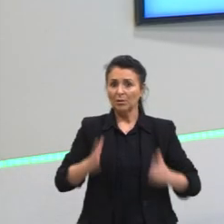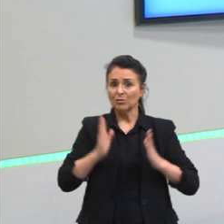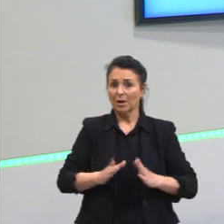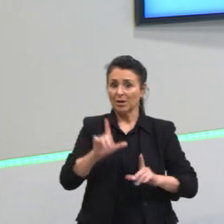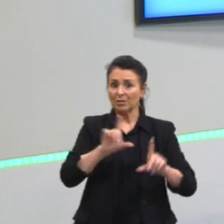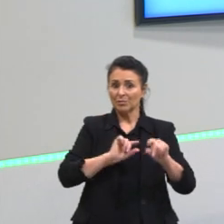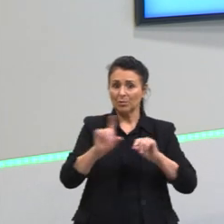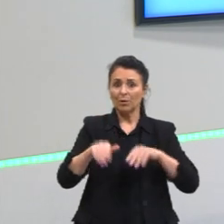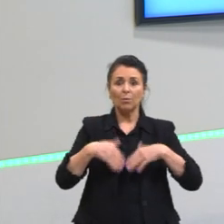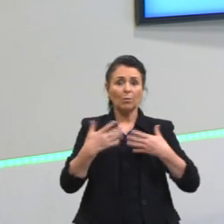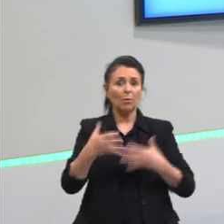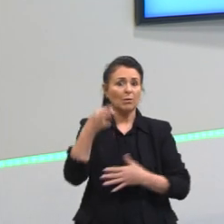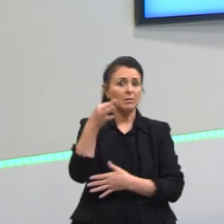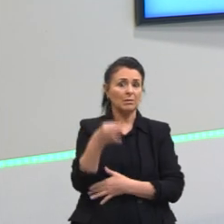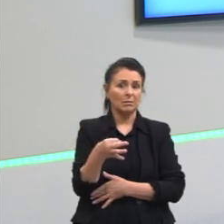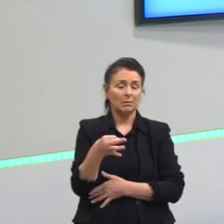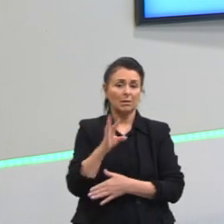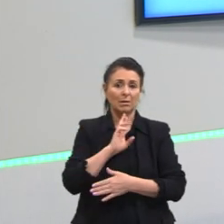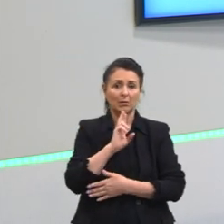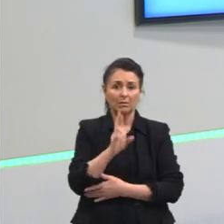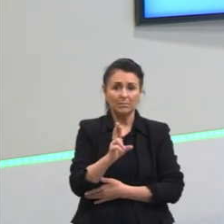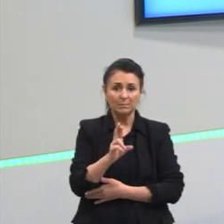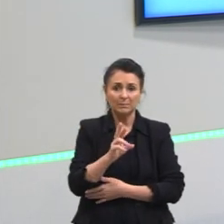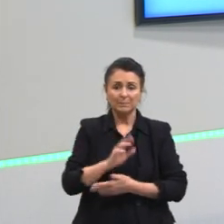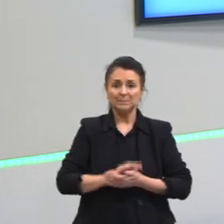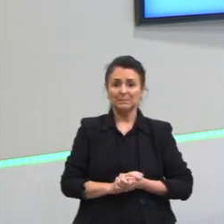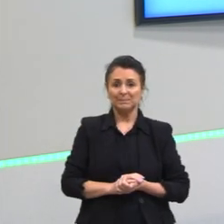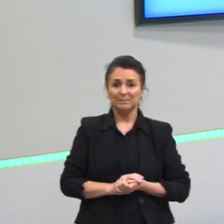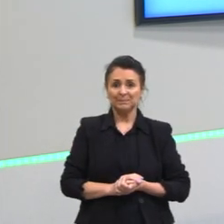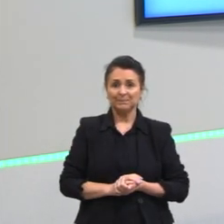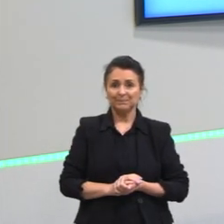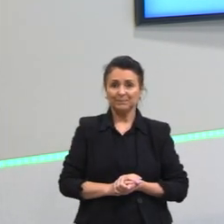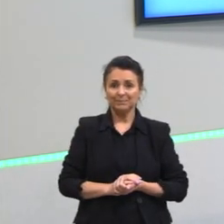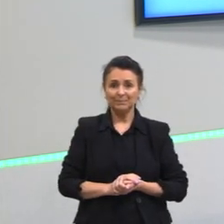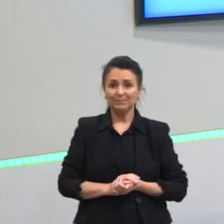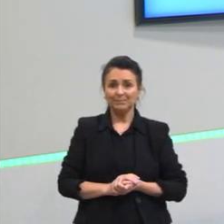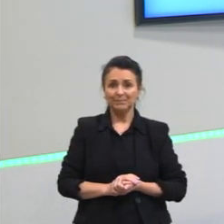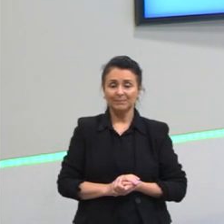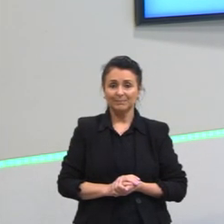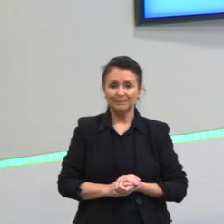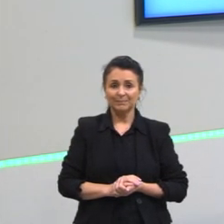qual que vocês acham que é a certa? Vamos ver.